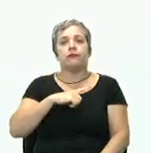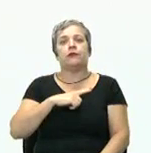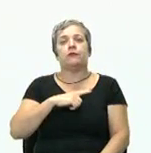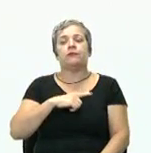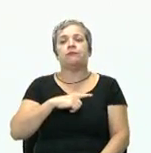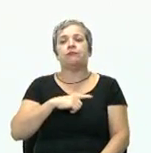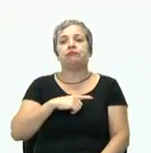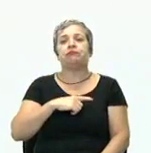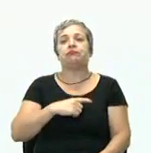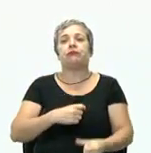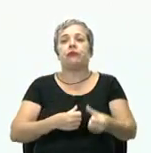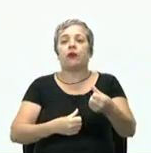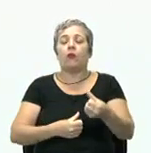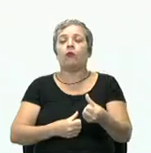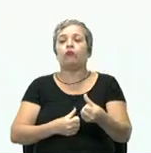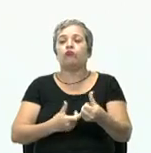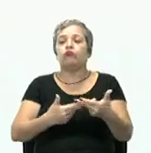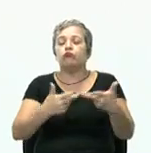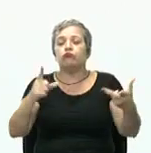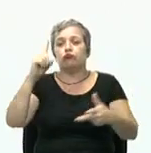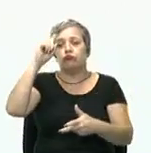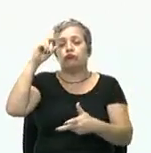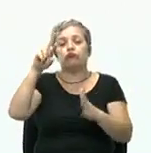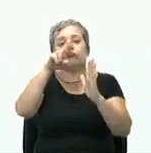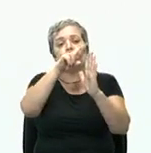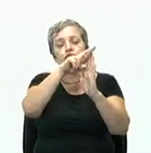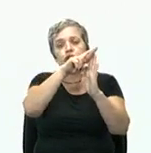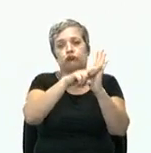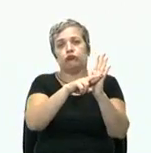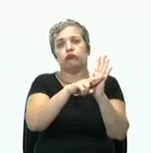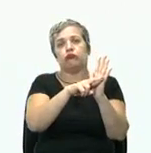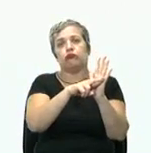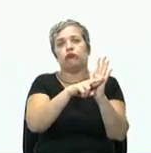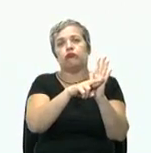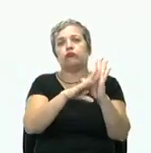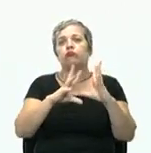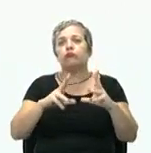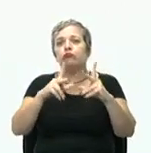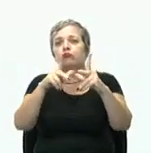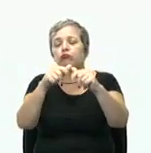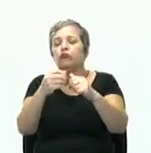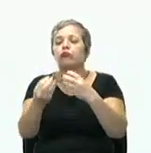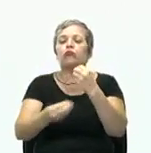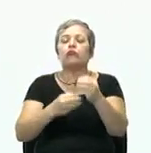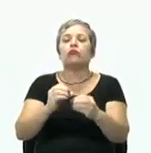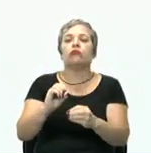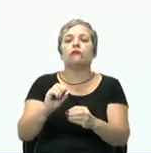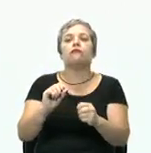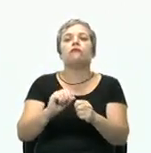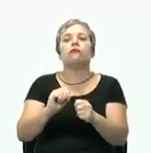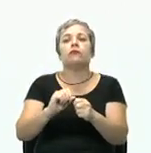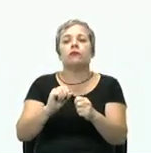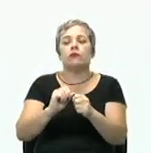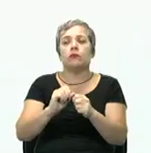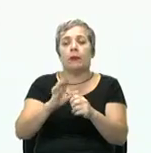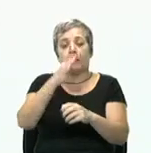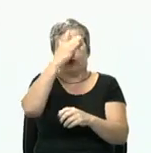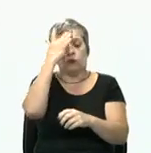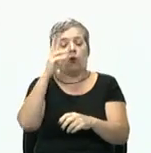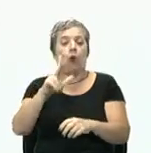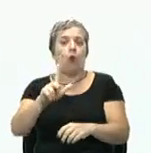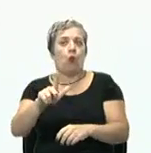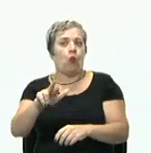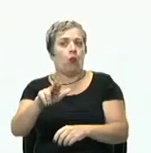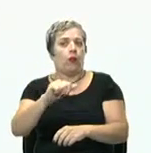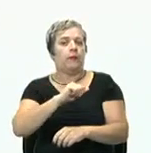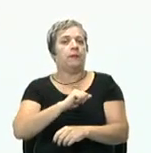rotinas e procedimentos padronizados. Tudo como é feito, da forma que é feito, todo mundo faz da mesma